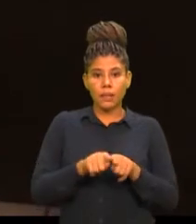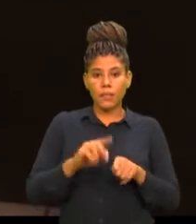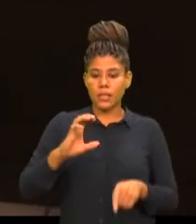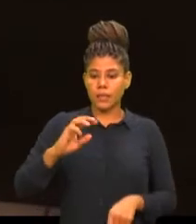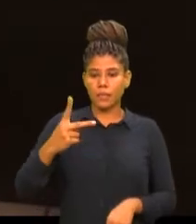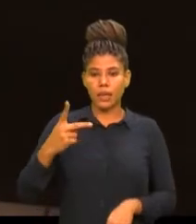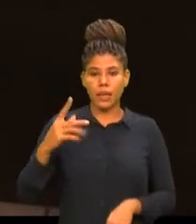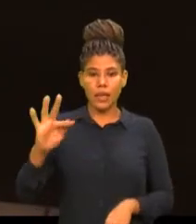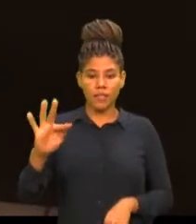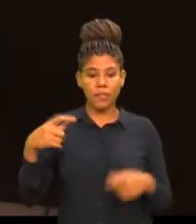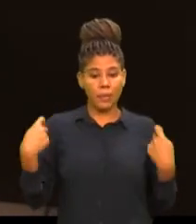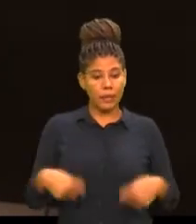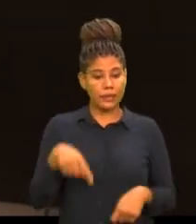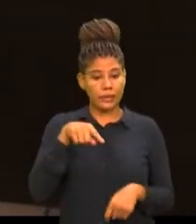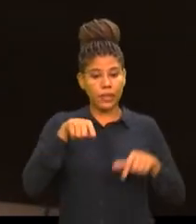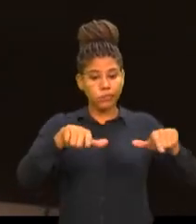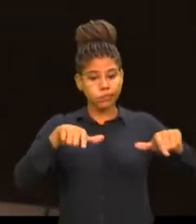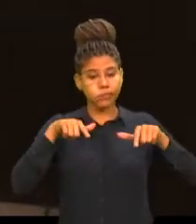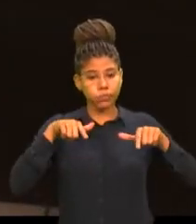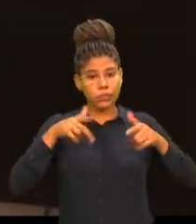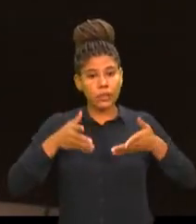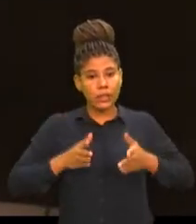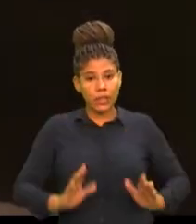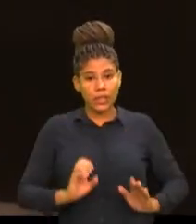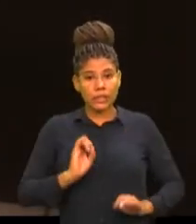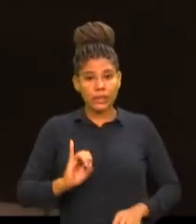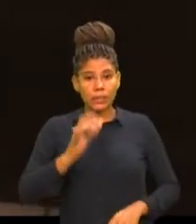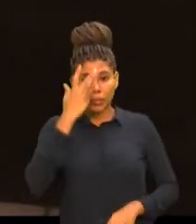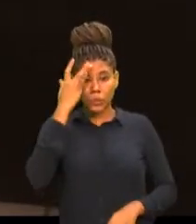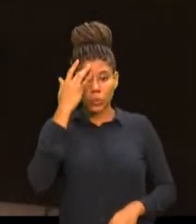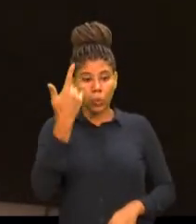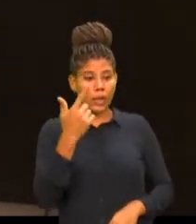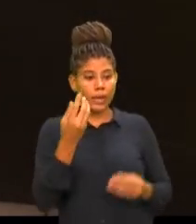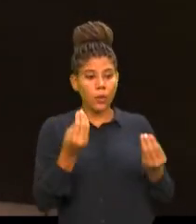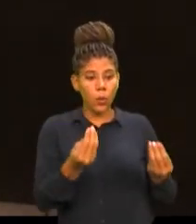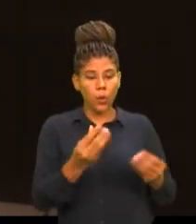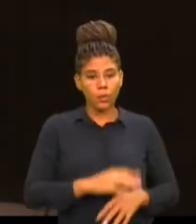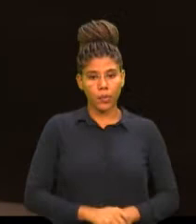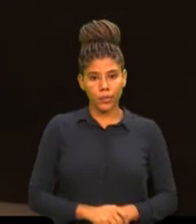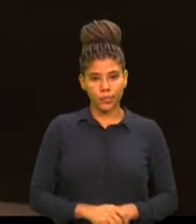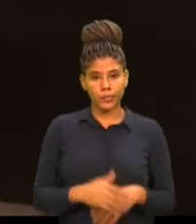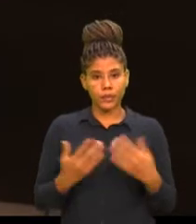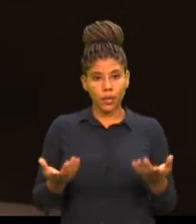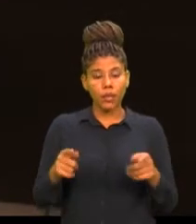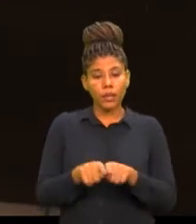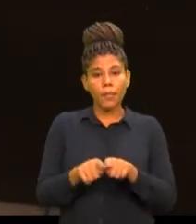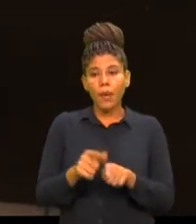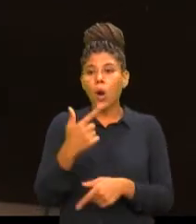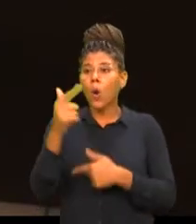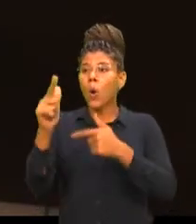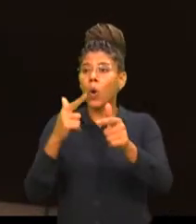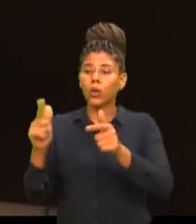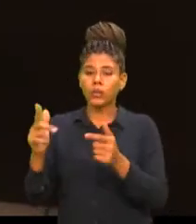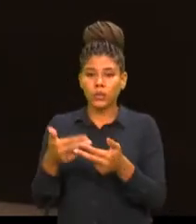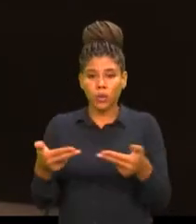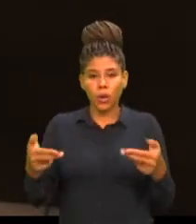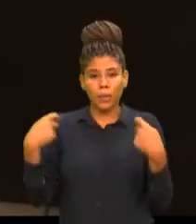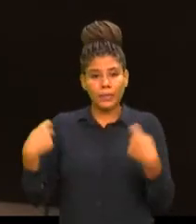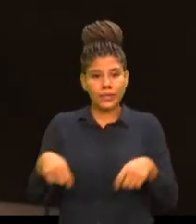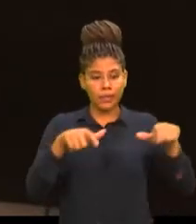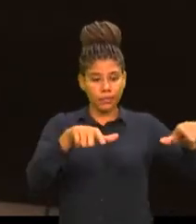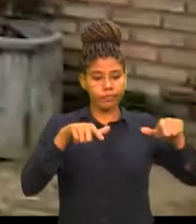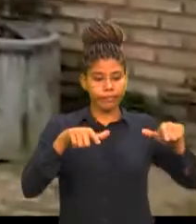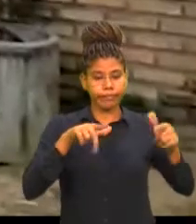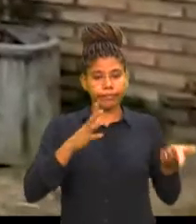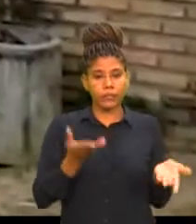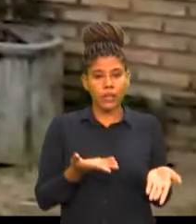também para dar encaminhamento a outras reivindicações e processos que, porventura, não vão ter encaminhamento por conta da falta dessa